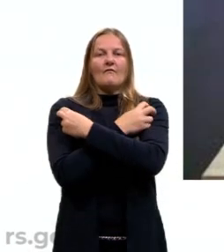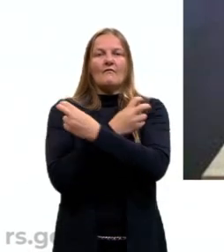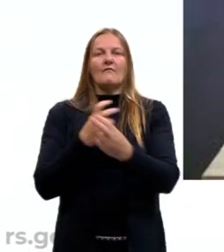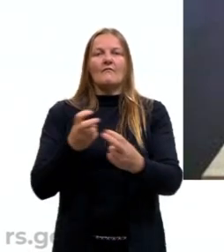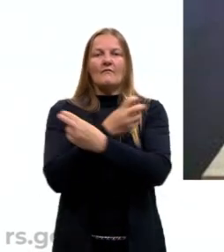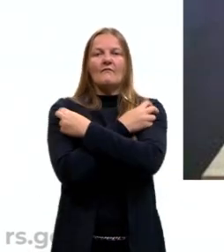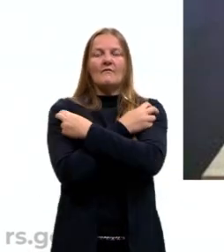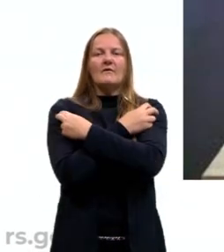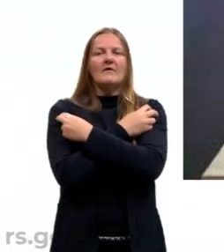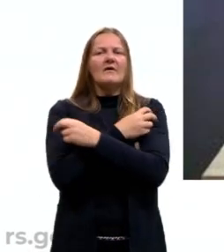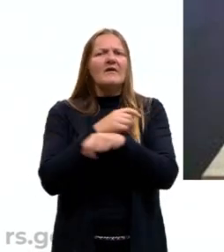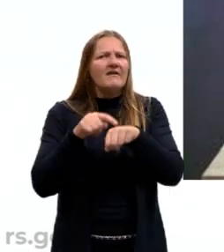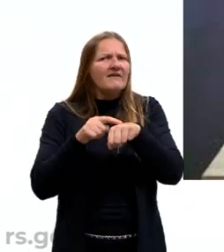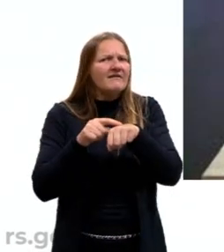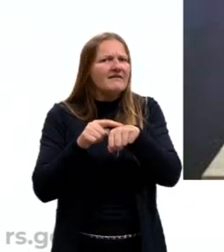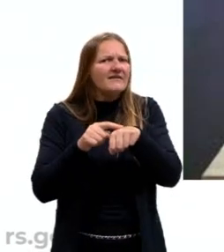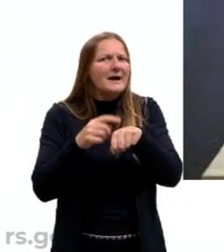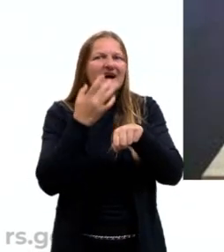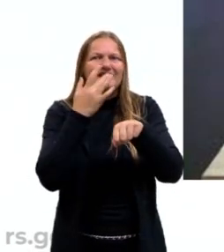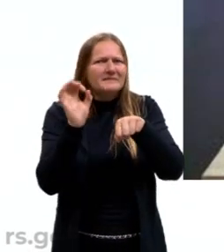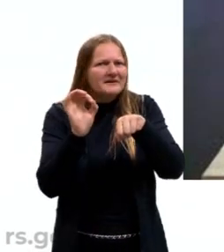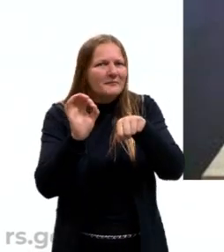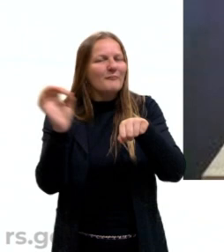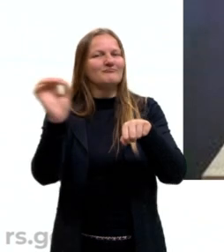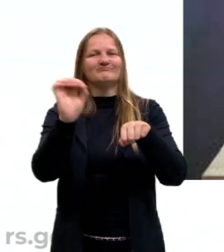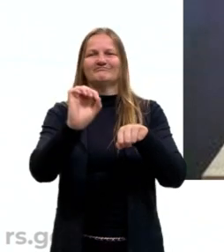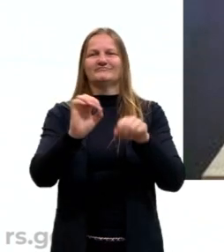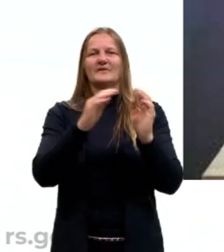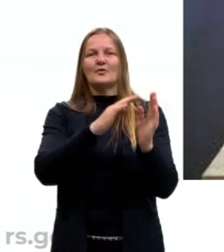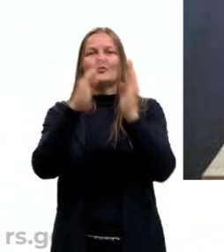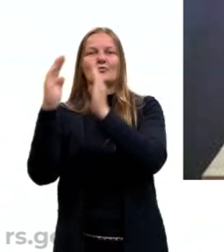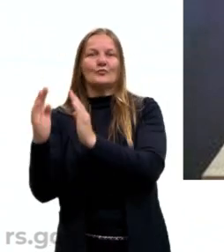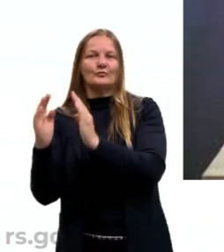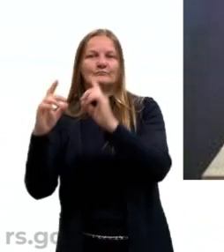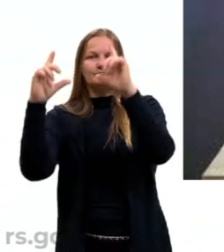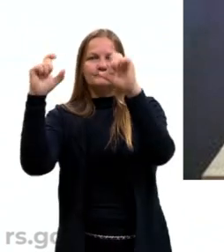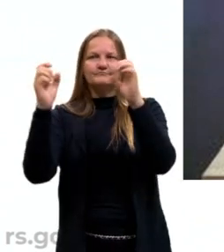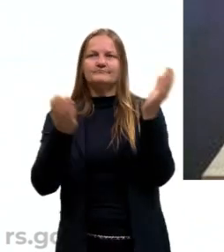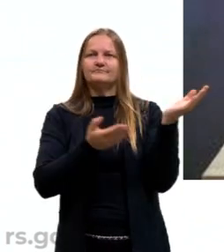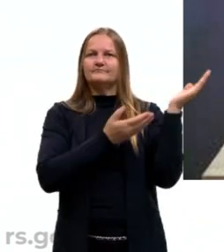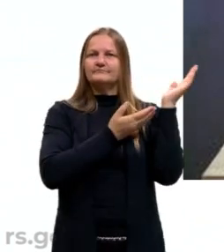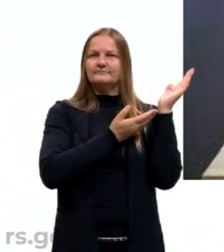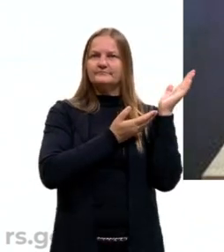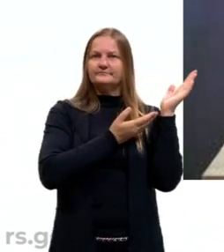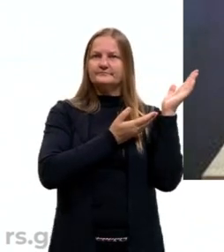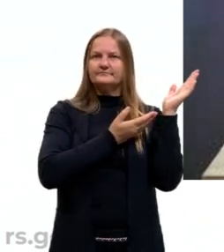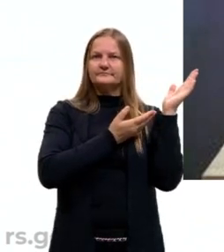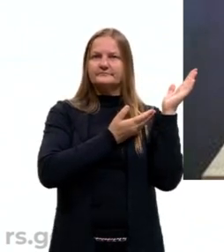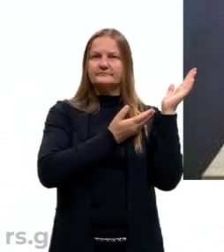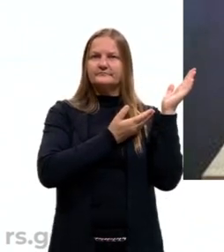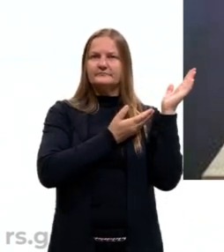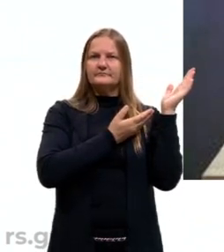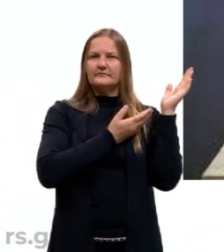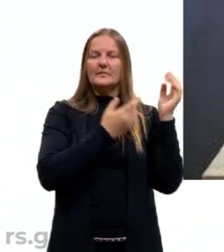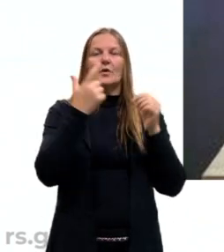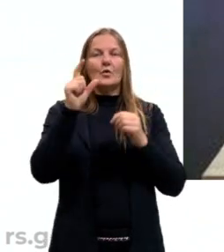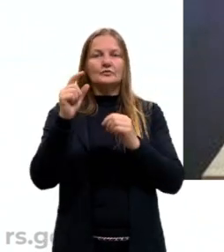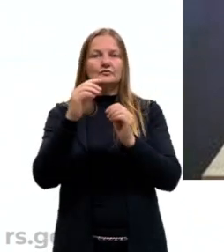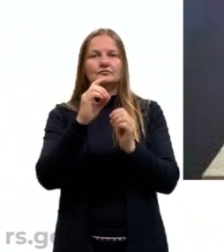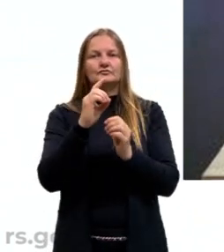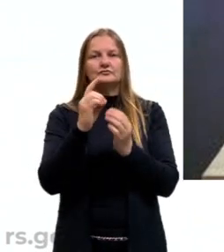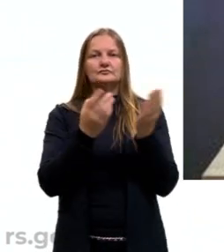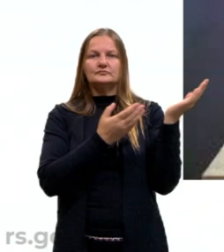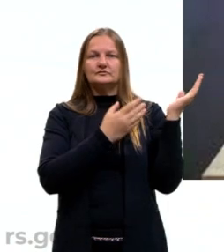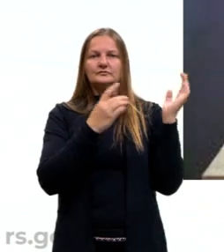E aqui, ao lado do Egito, tinha os núbios, que estão representados aqui, nessa outra imagem,